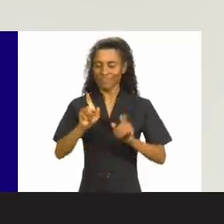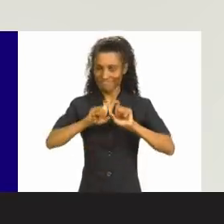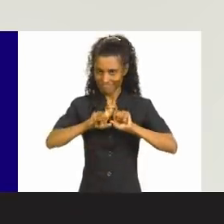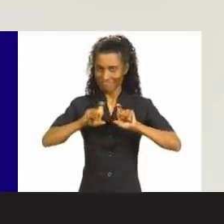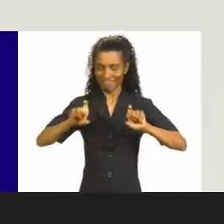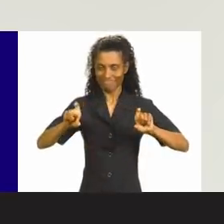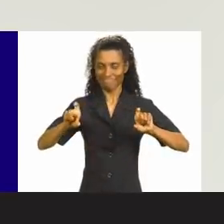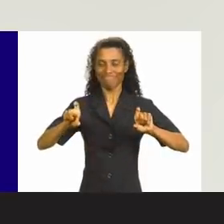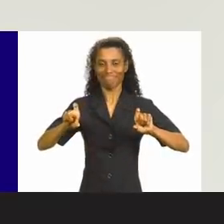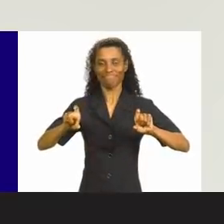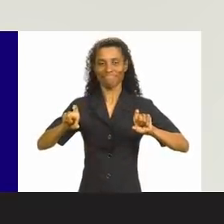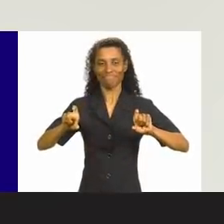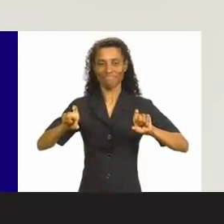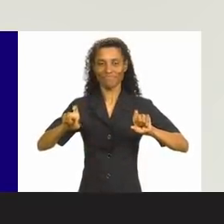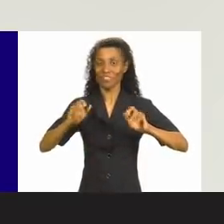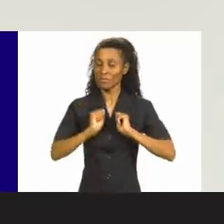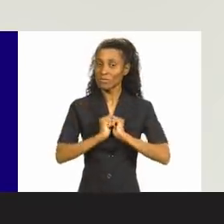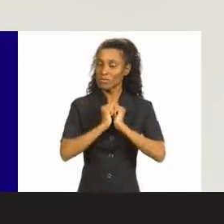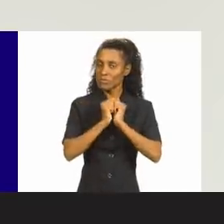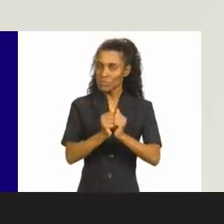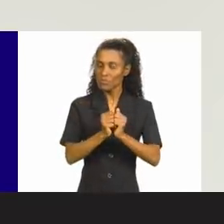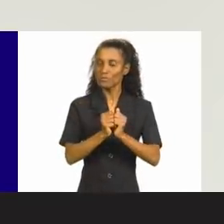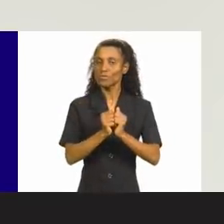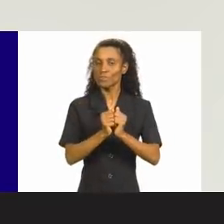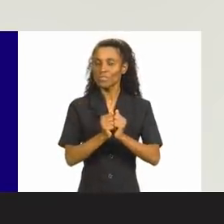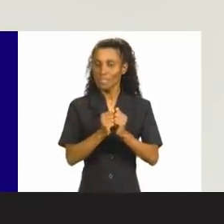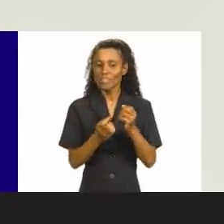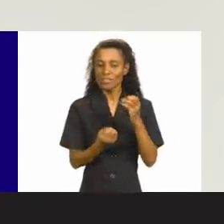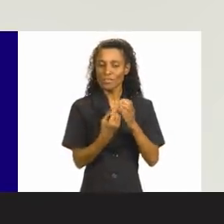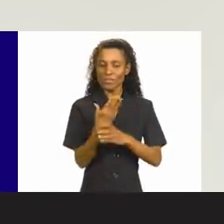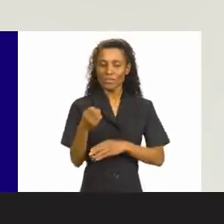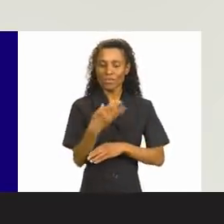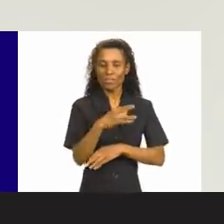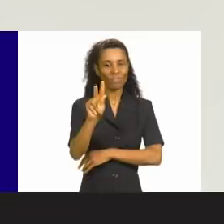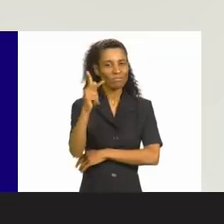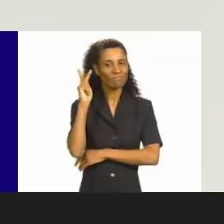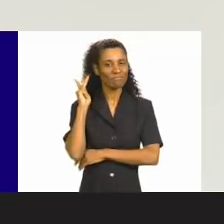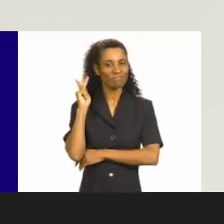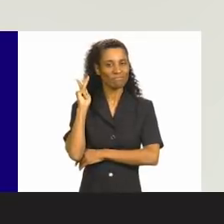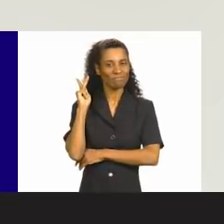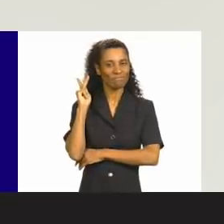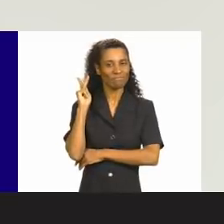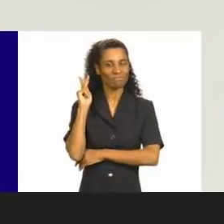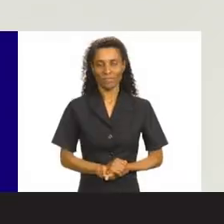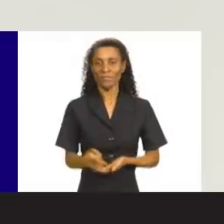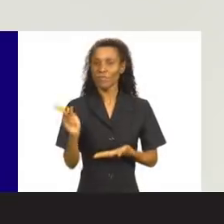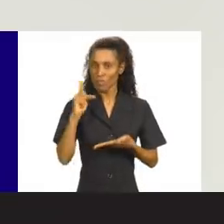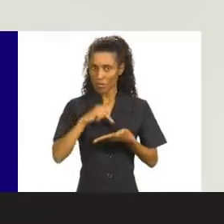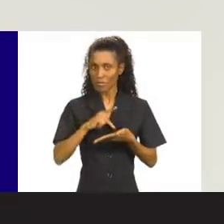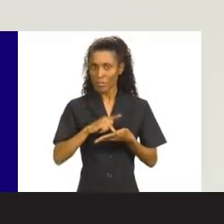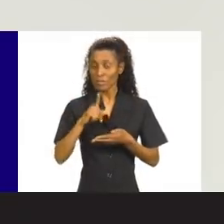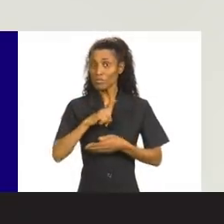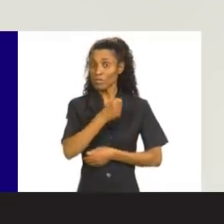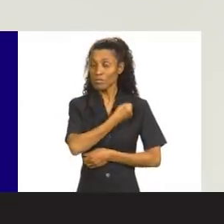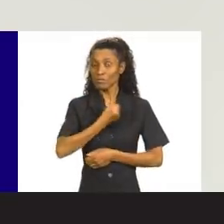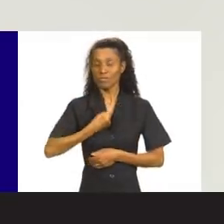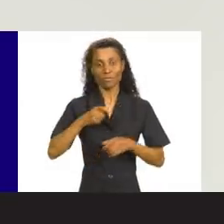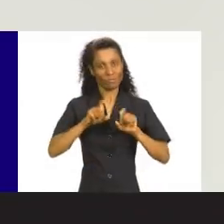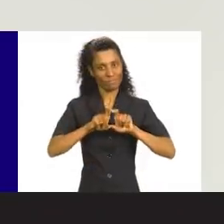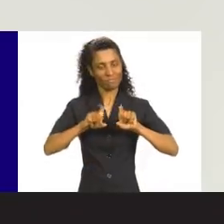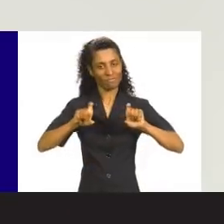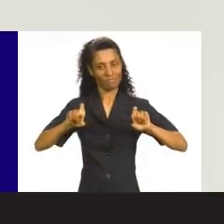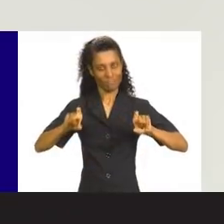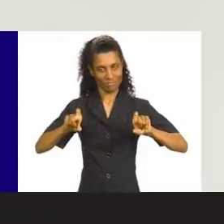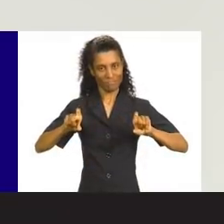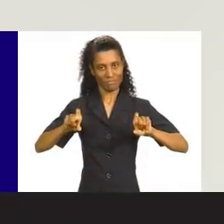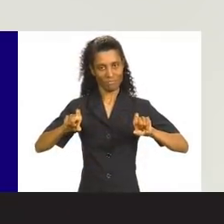Sônia Dávila, 22022. Juntos, construiremos uma nova história. A verdade tem o número